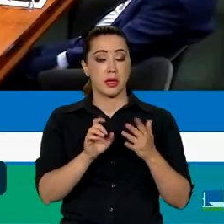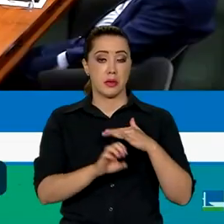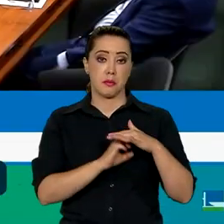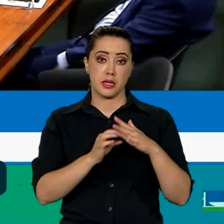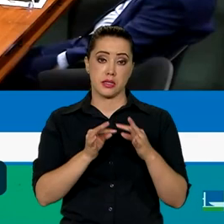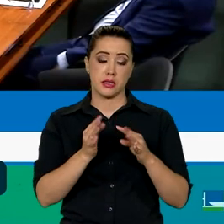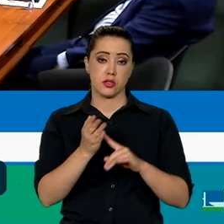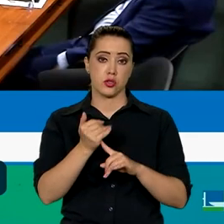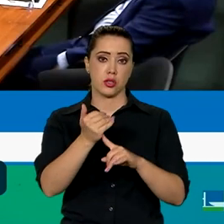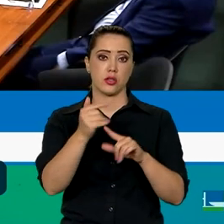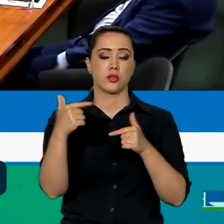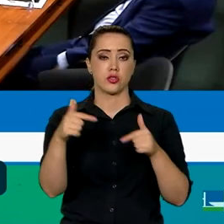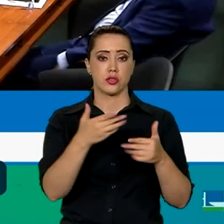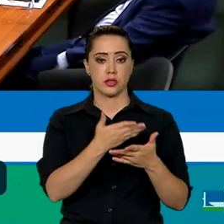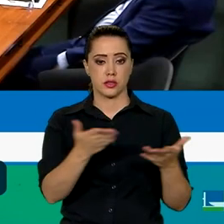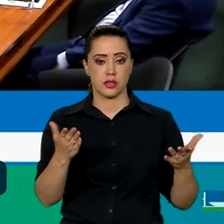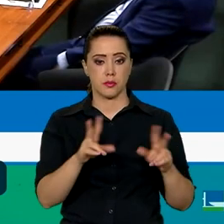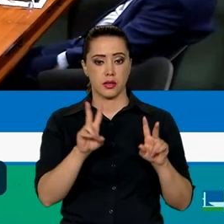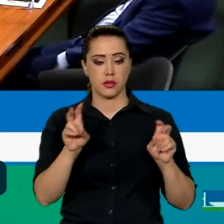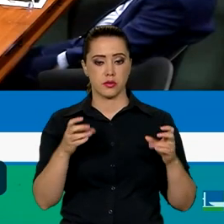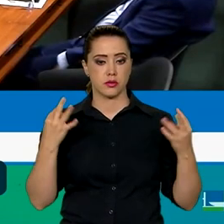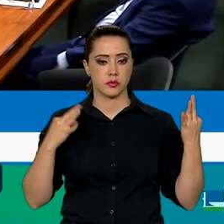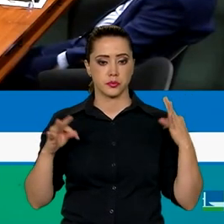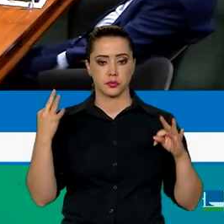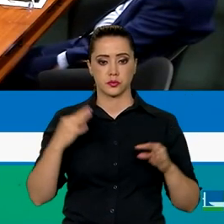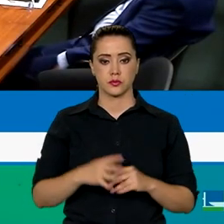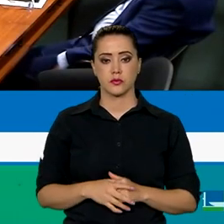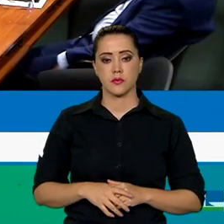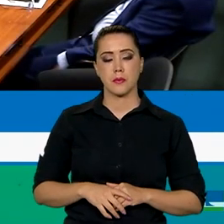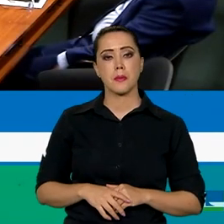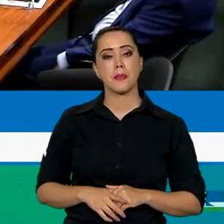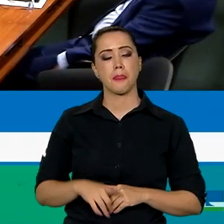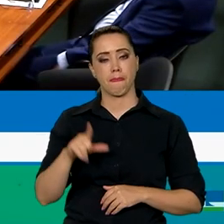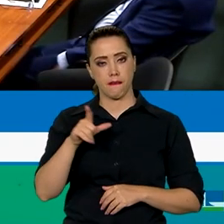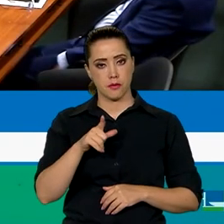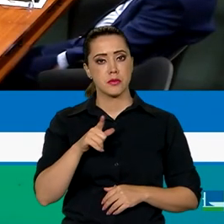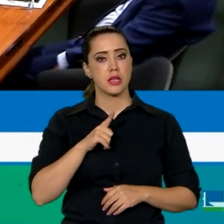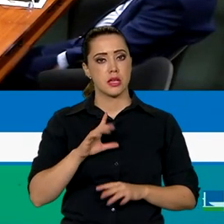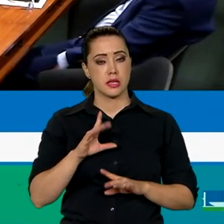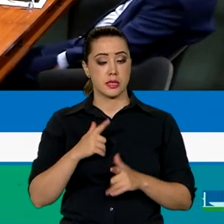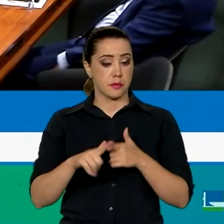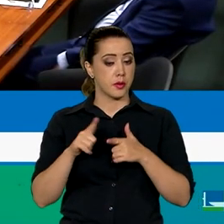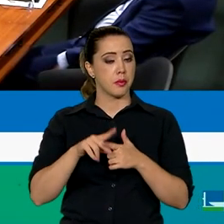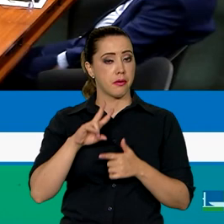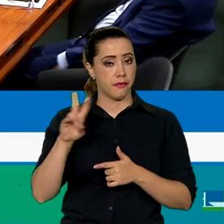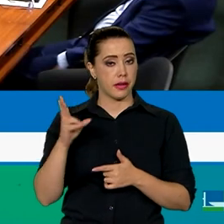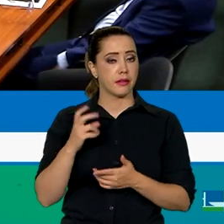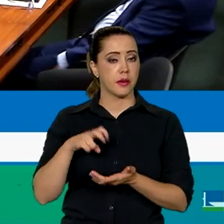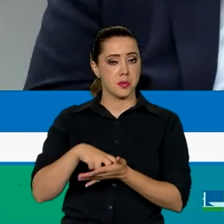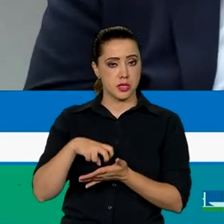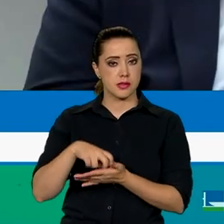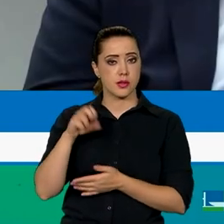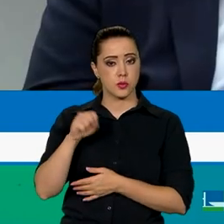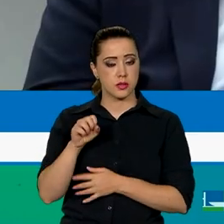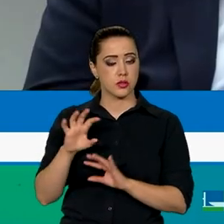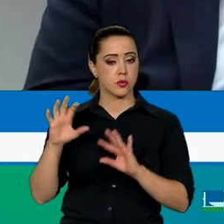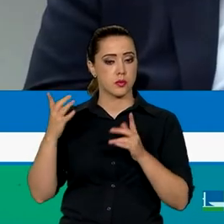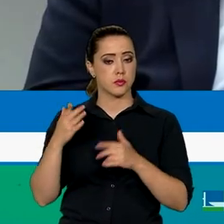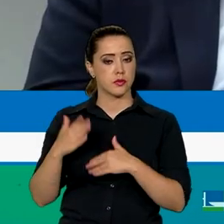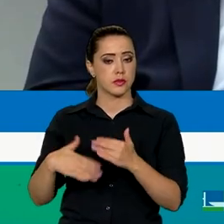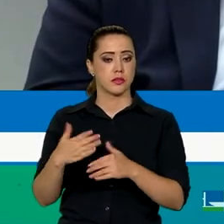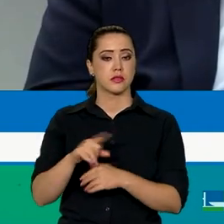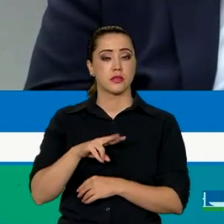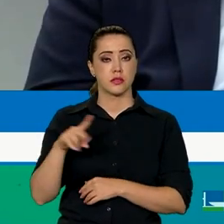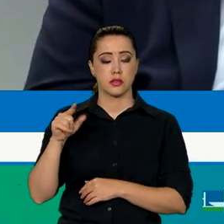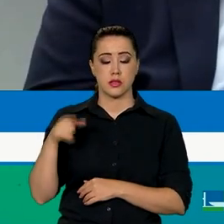turismo. Esse caso não vai ficar sem a responsabilização de quem promoveu esses eventos. E esse